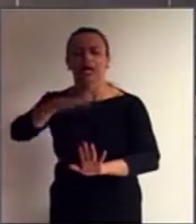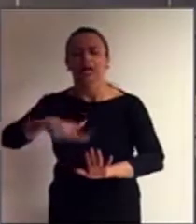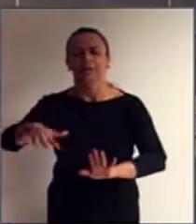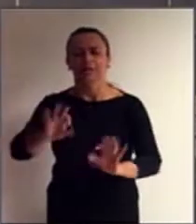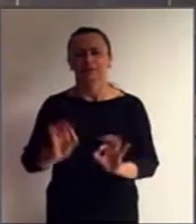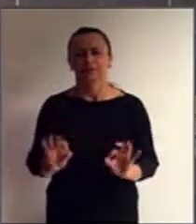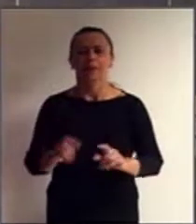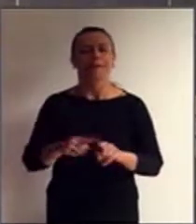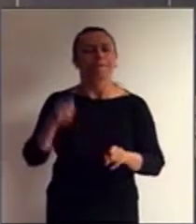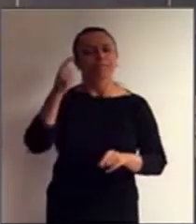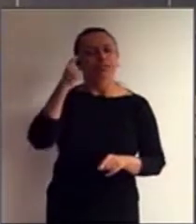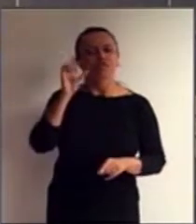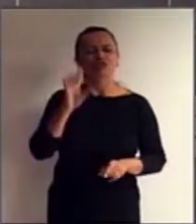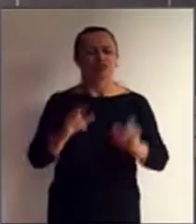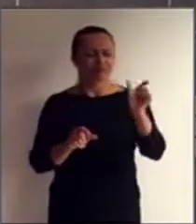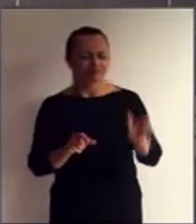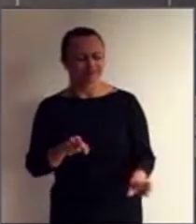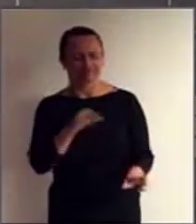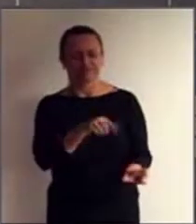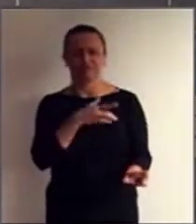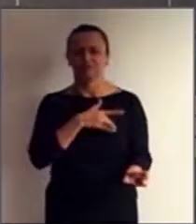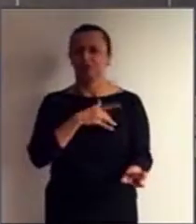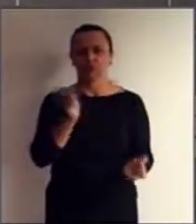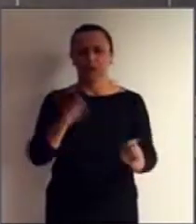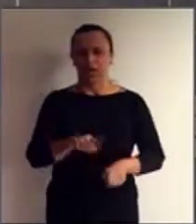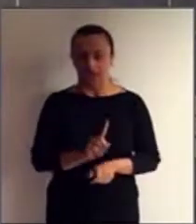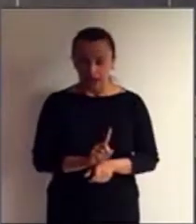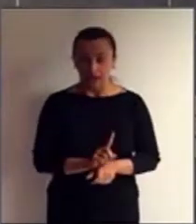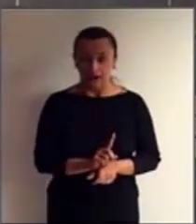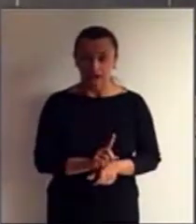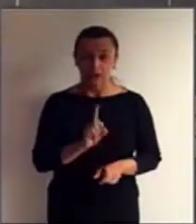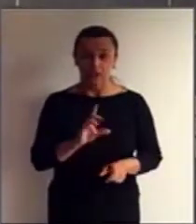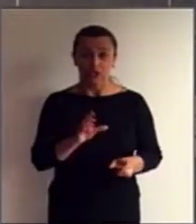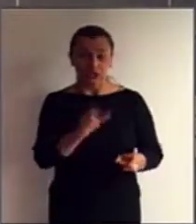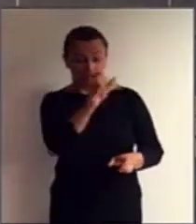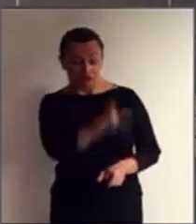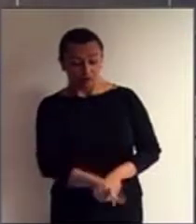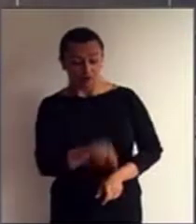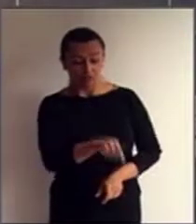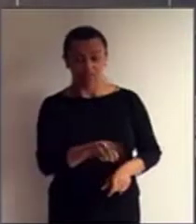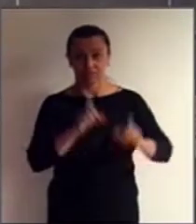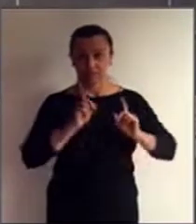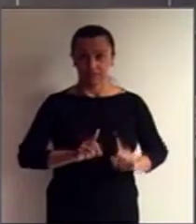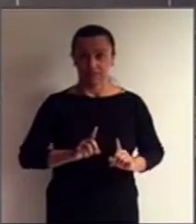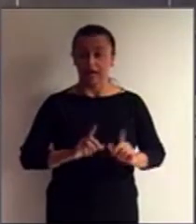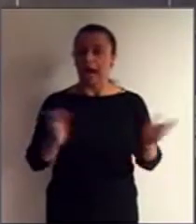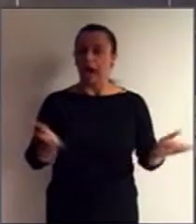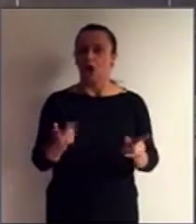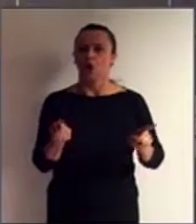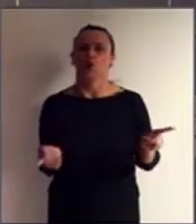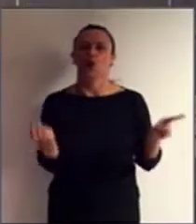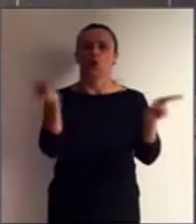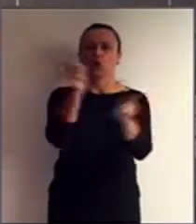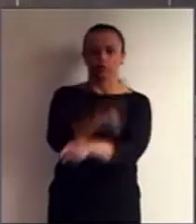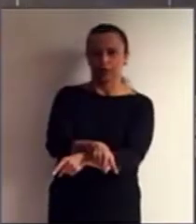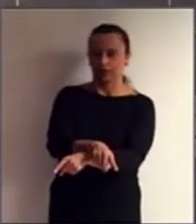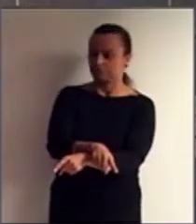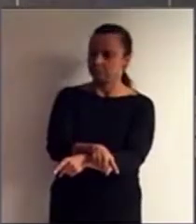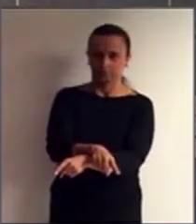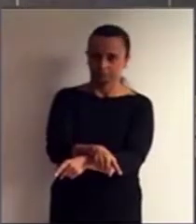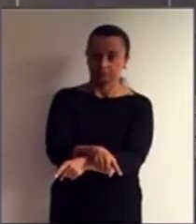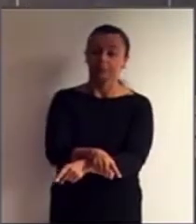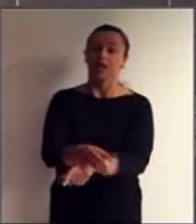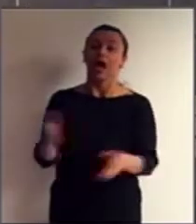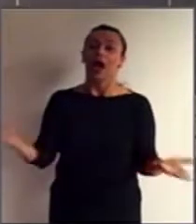na pessoa. Evidenciava somente a pessoa. Agora é o contrário. Nós temos a pessoa